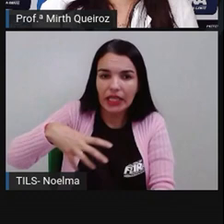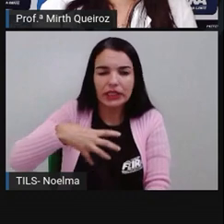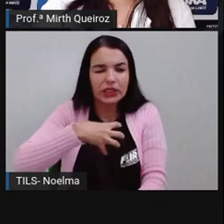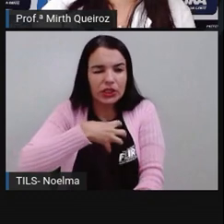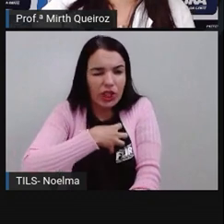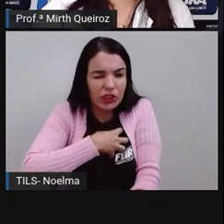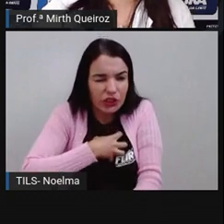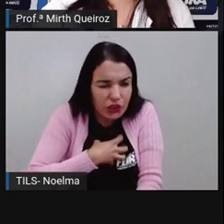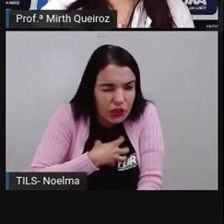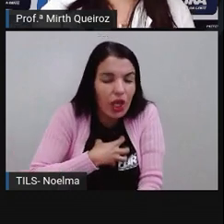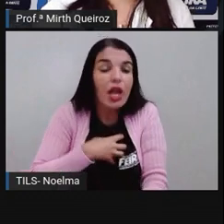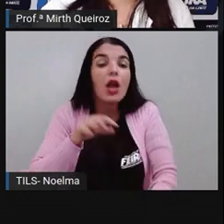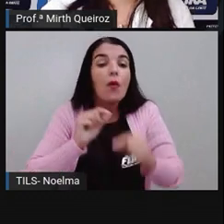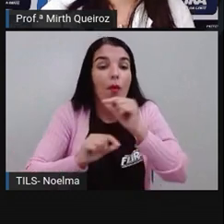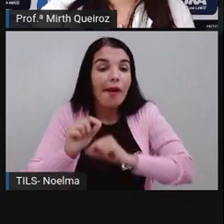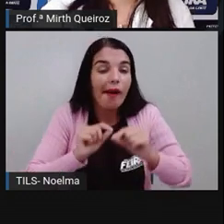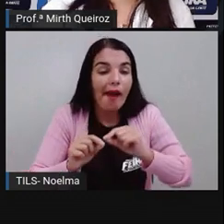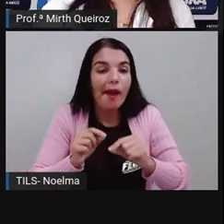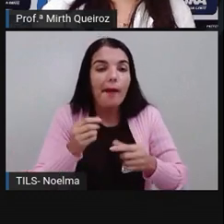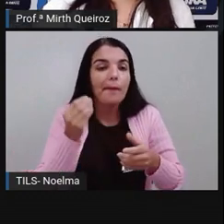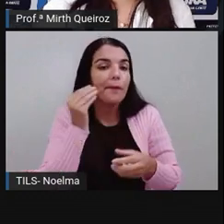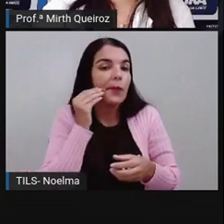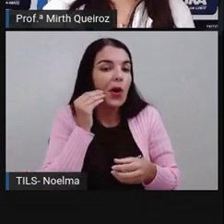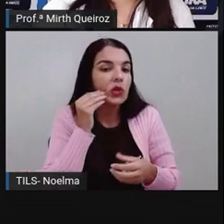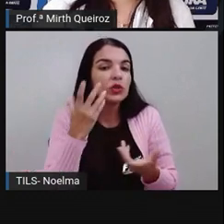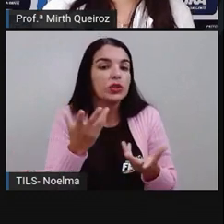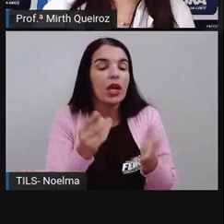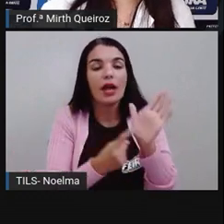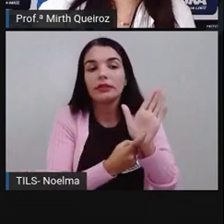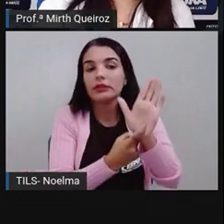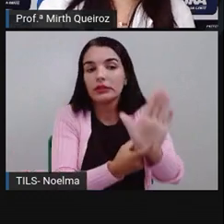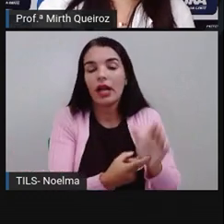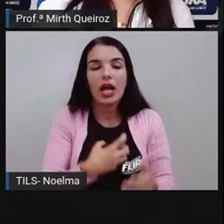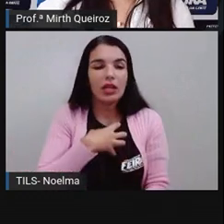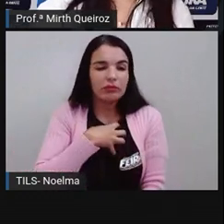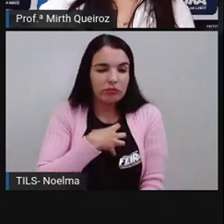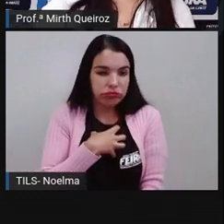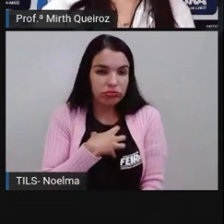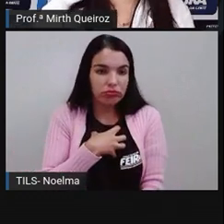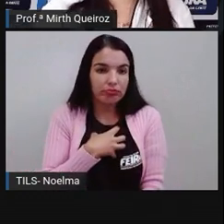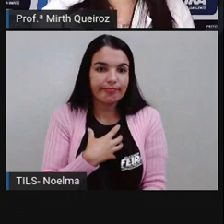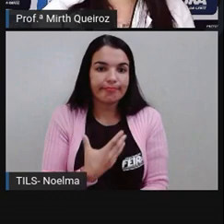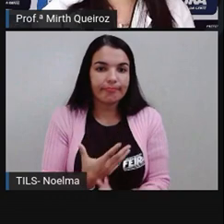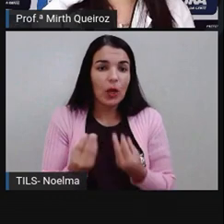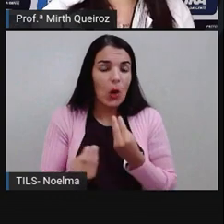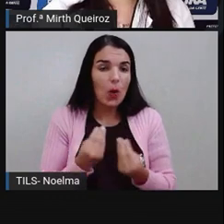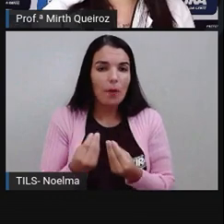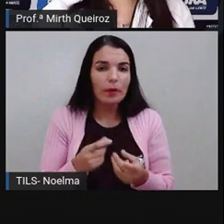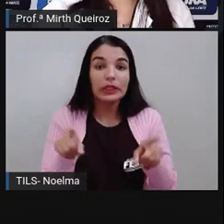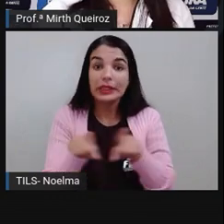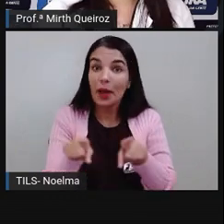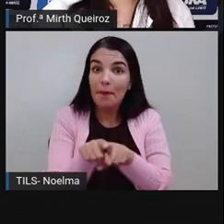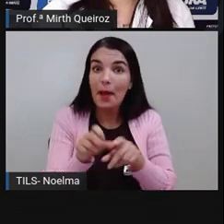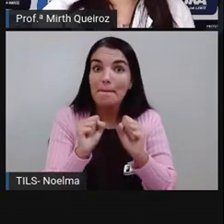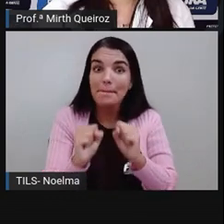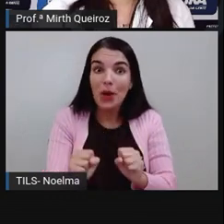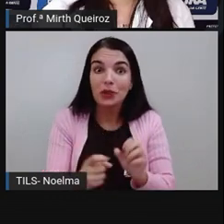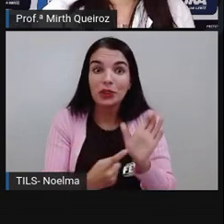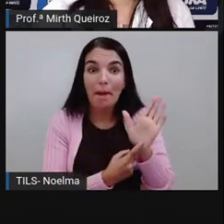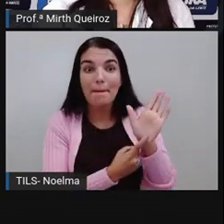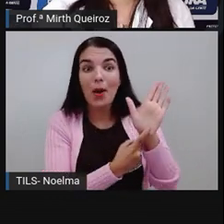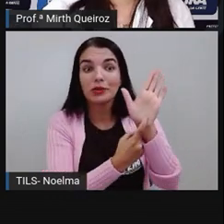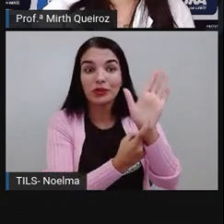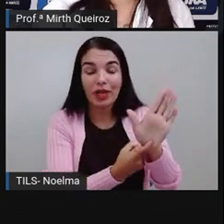são verbos aí que vão indicar o estado, né? E ele também pode indicar fenômenos da